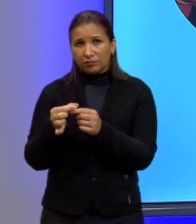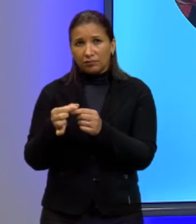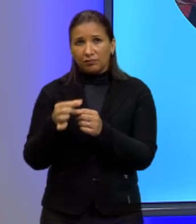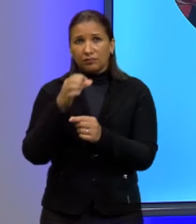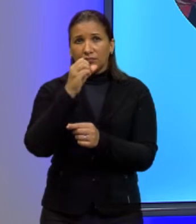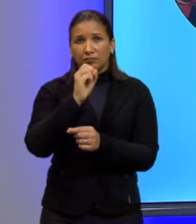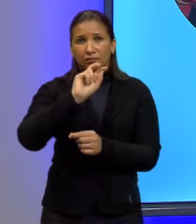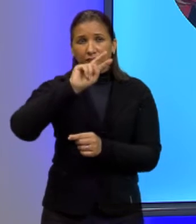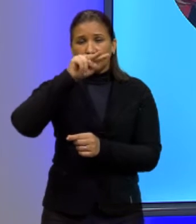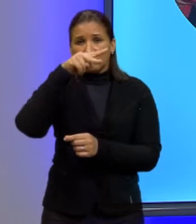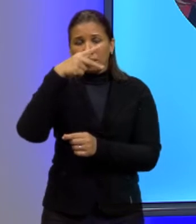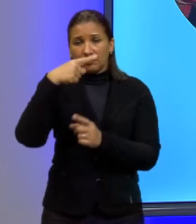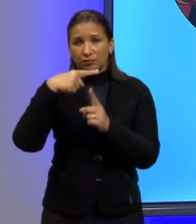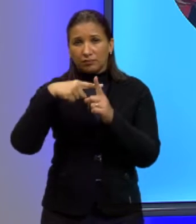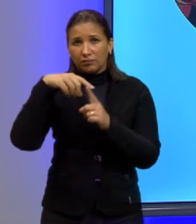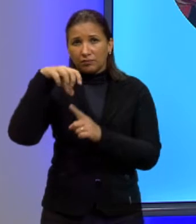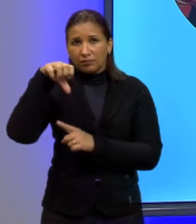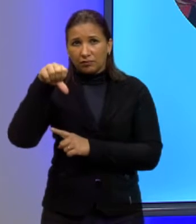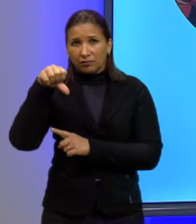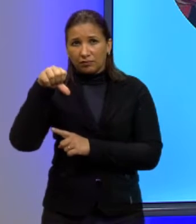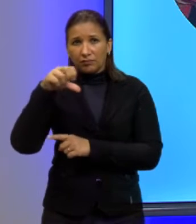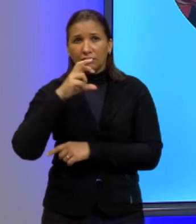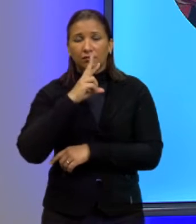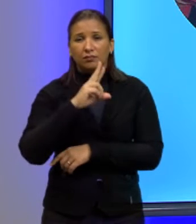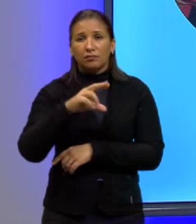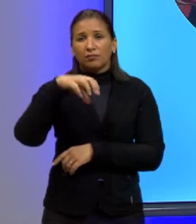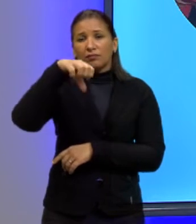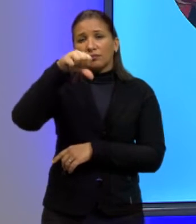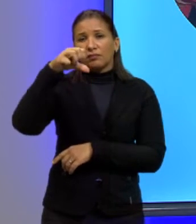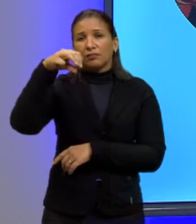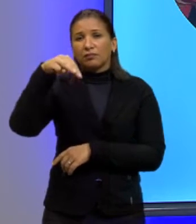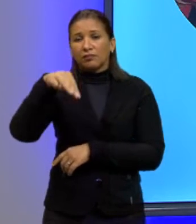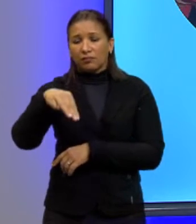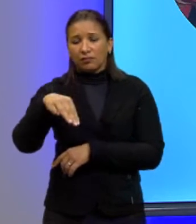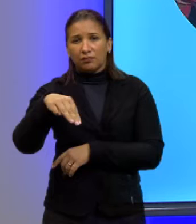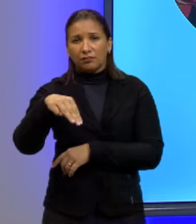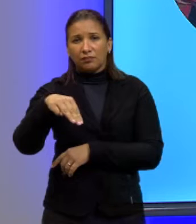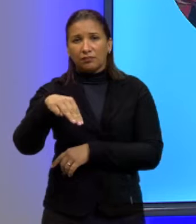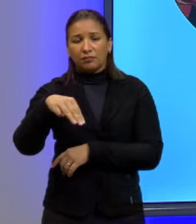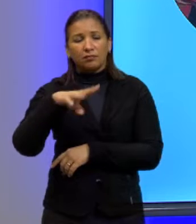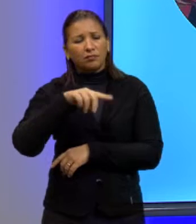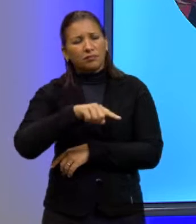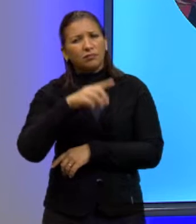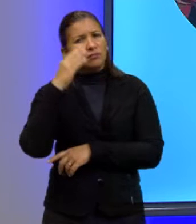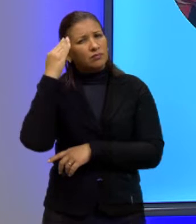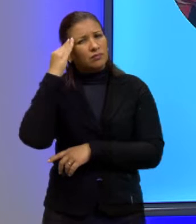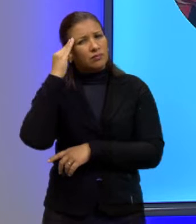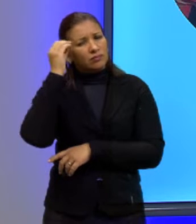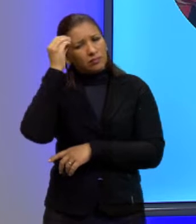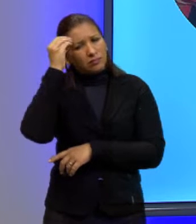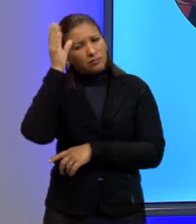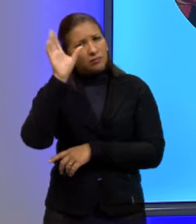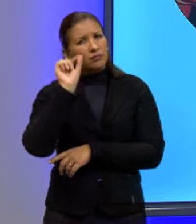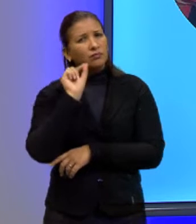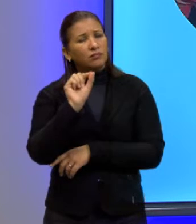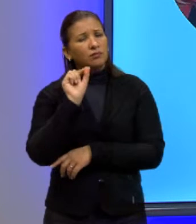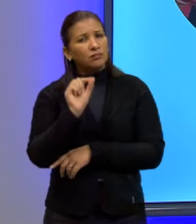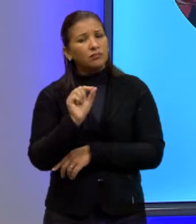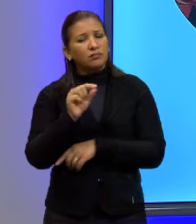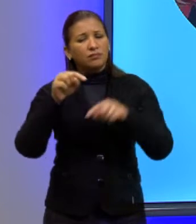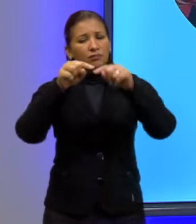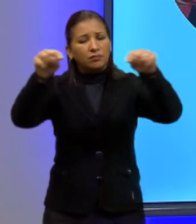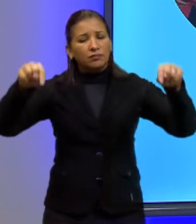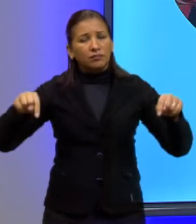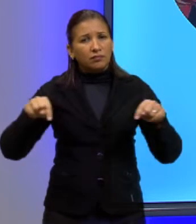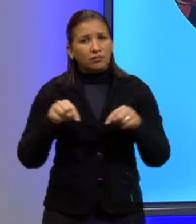zero ao quadrado mais 9, 9 metros. Então, aqui eu vou compreender o quê? Que a área do retângulo,